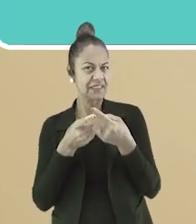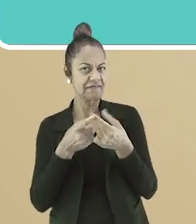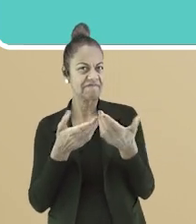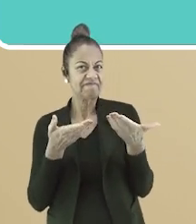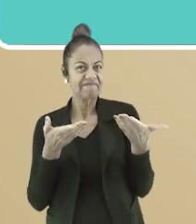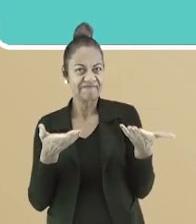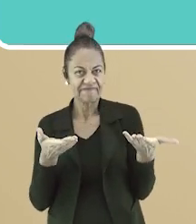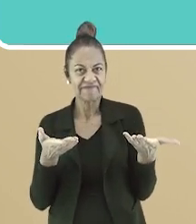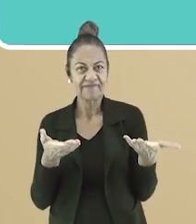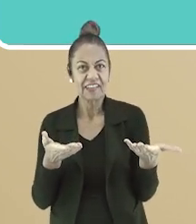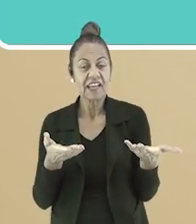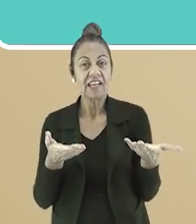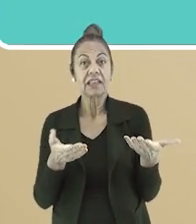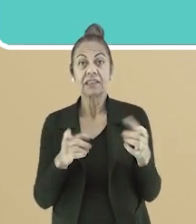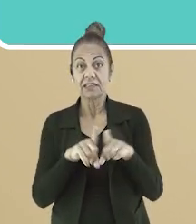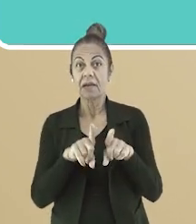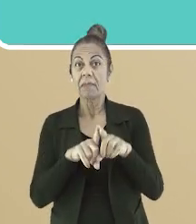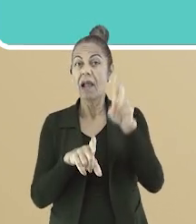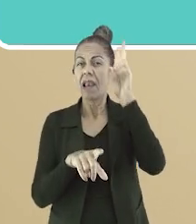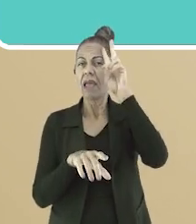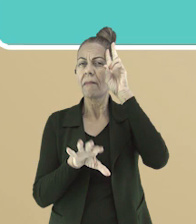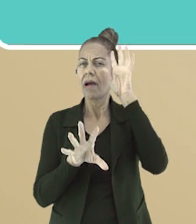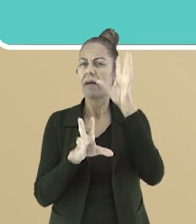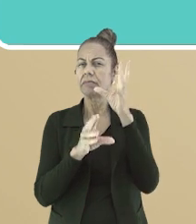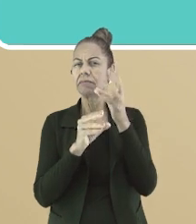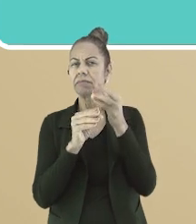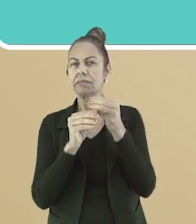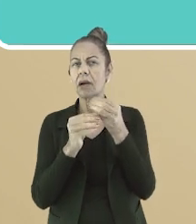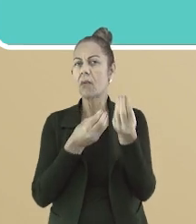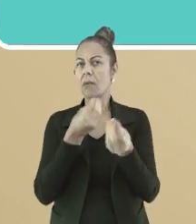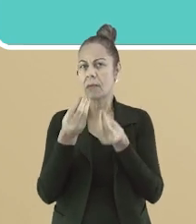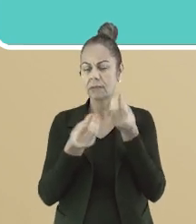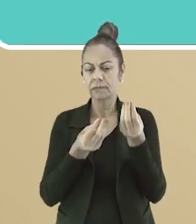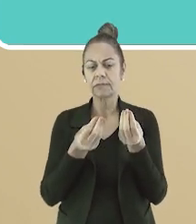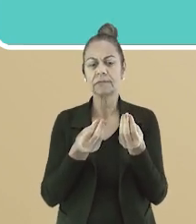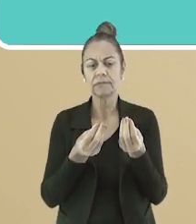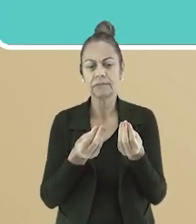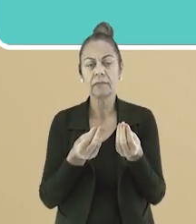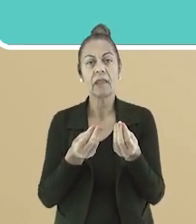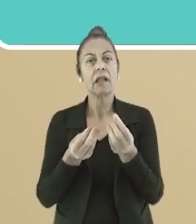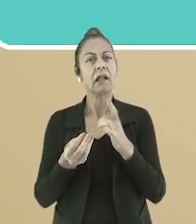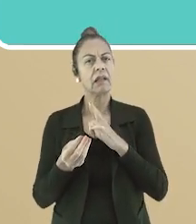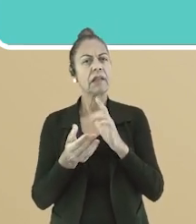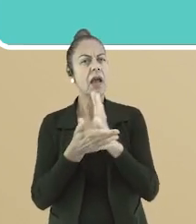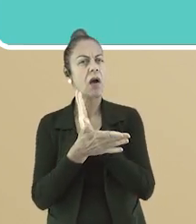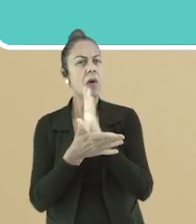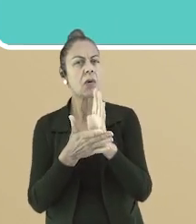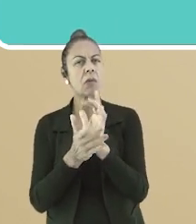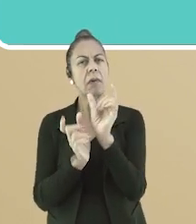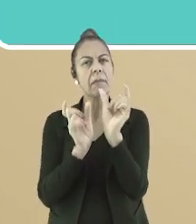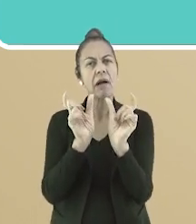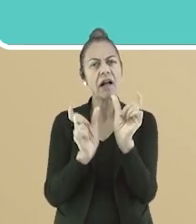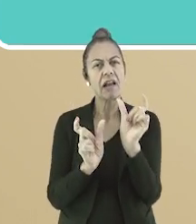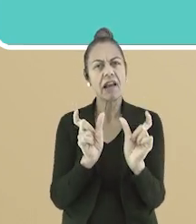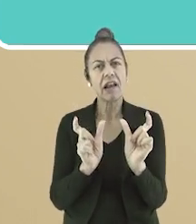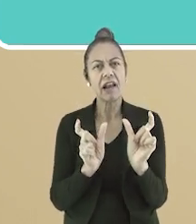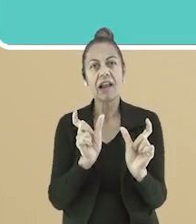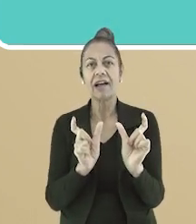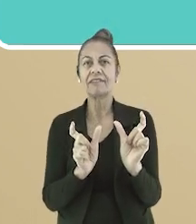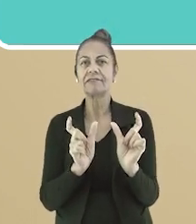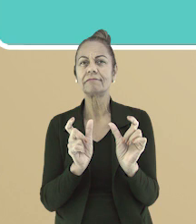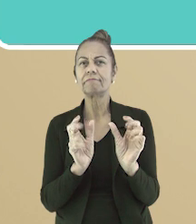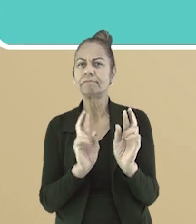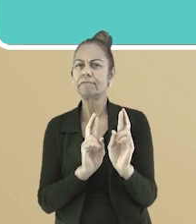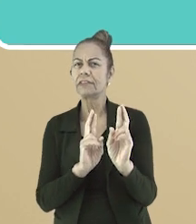iremos relembrar algumas dessas mudanças. Algumas palavras da língua portuguesa sofreram alterações na sua escrita.